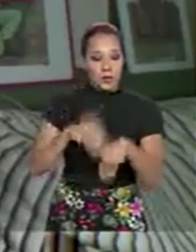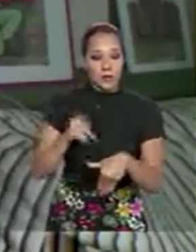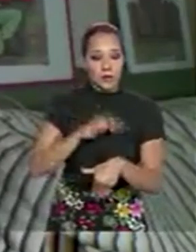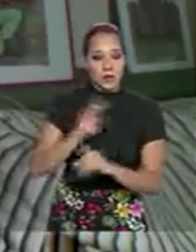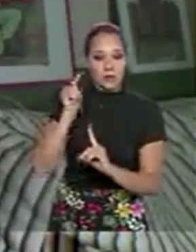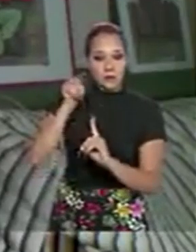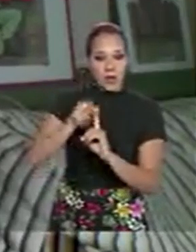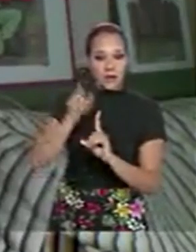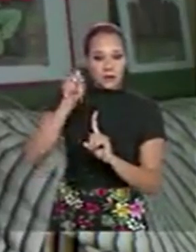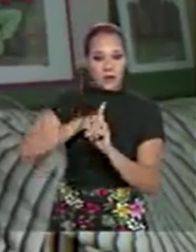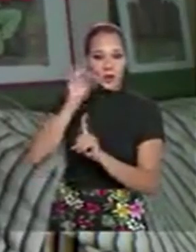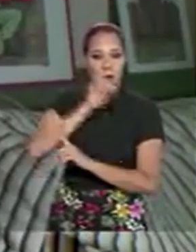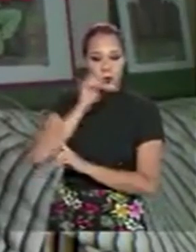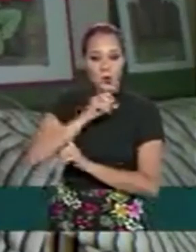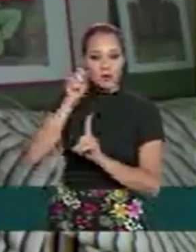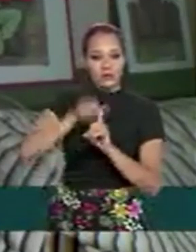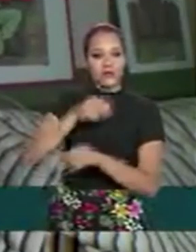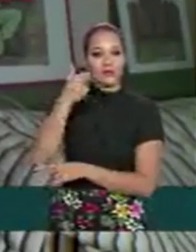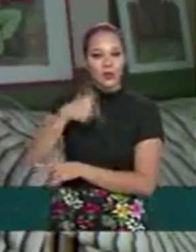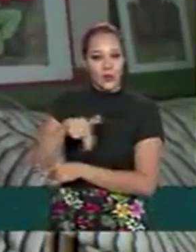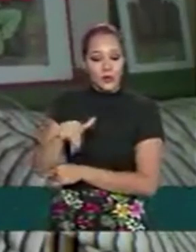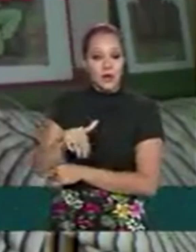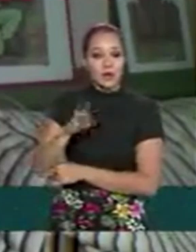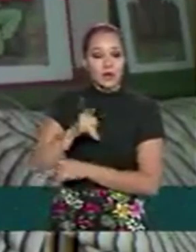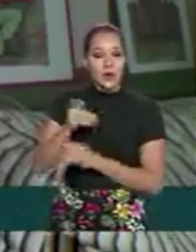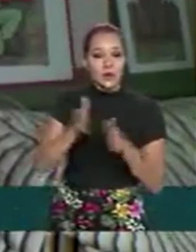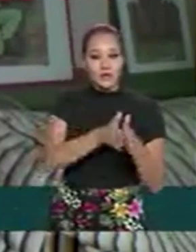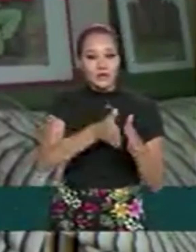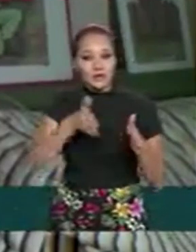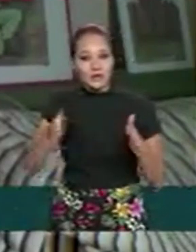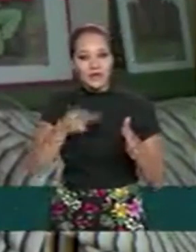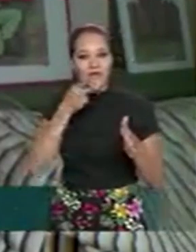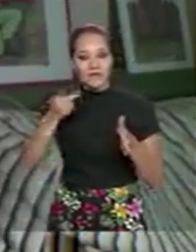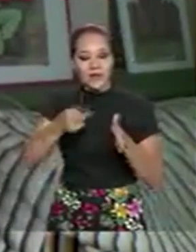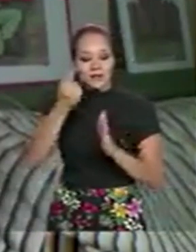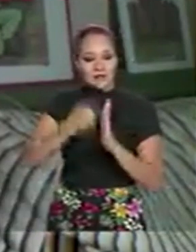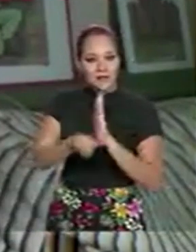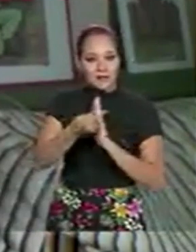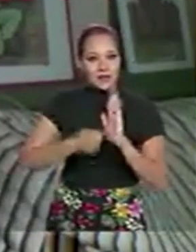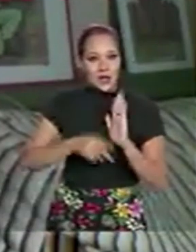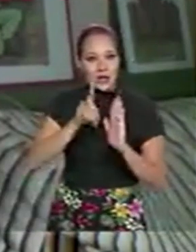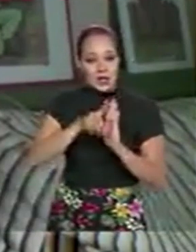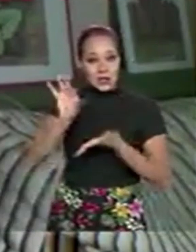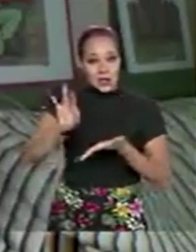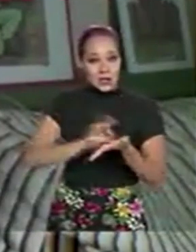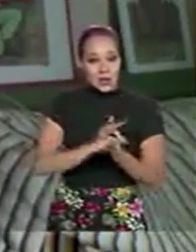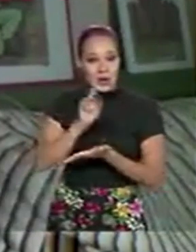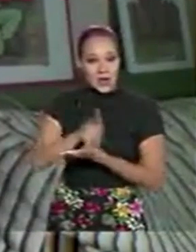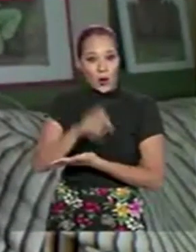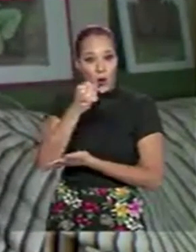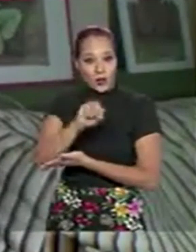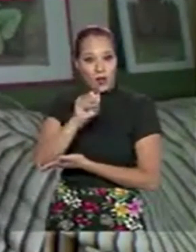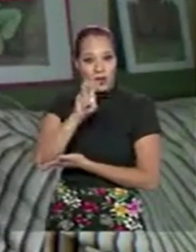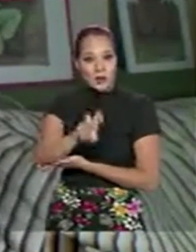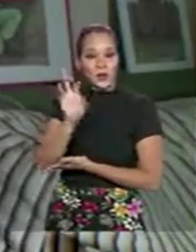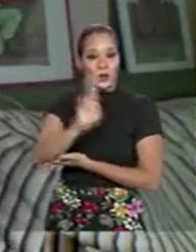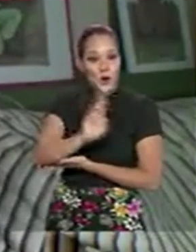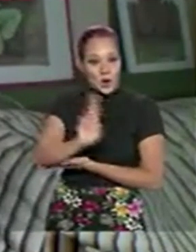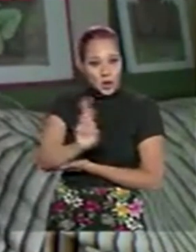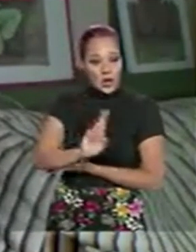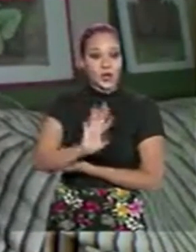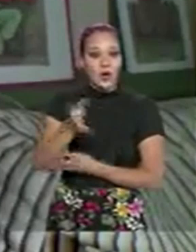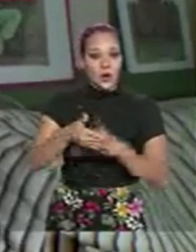aplicadas em outubro e novembro. O período para solicitar a isenção da taxa de inscrição, que custa R 85,00,